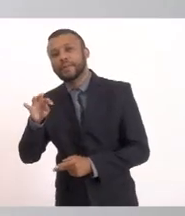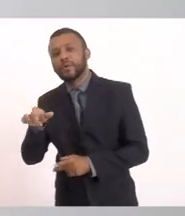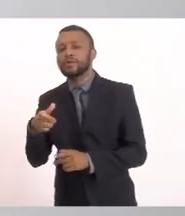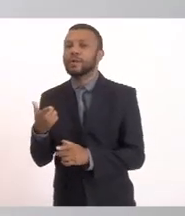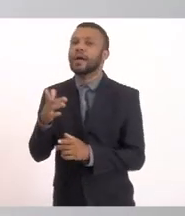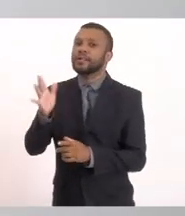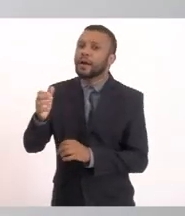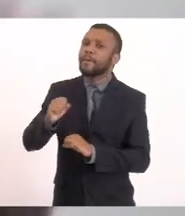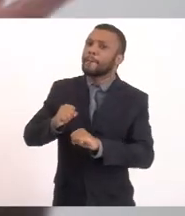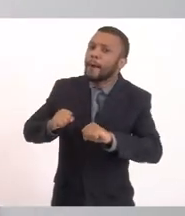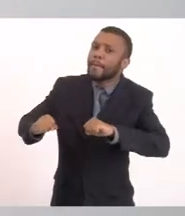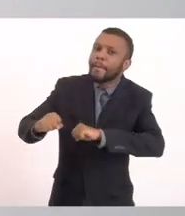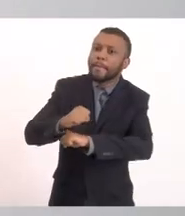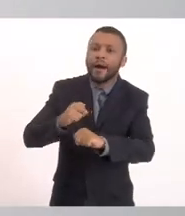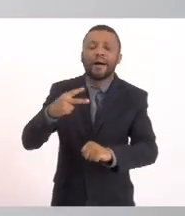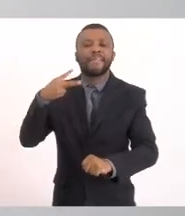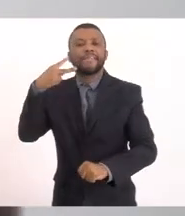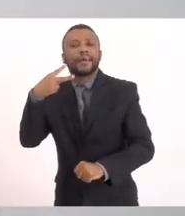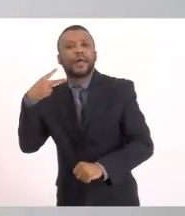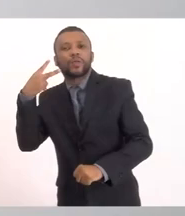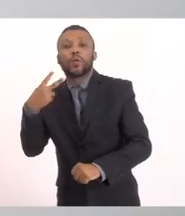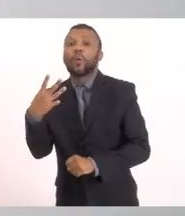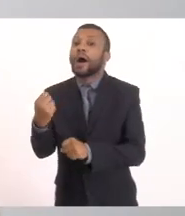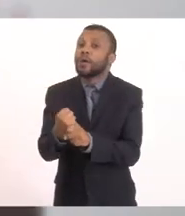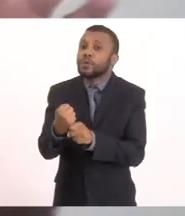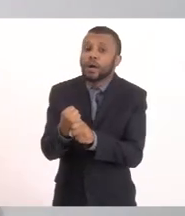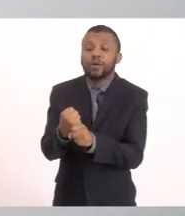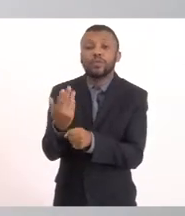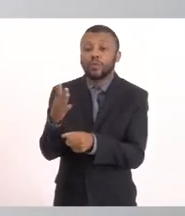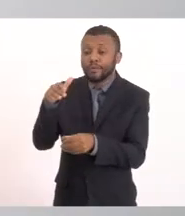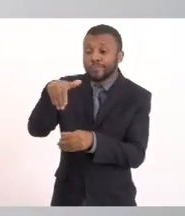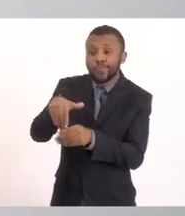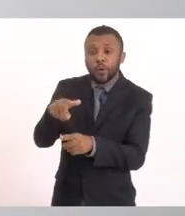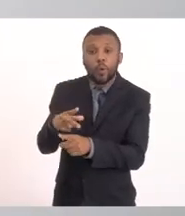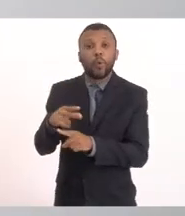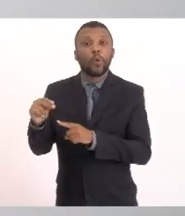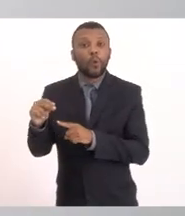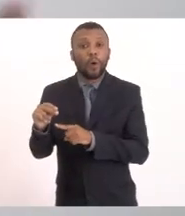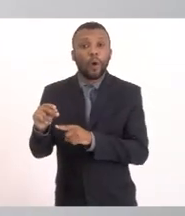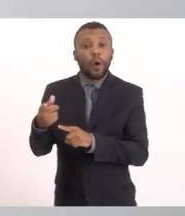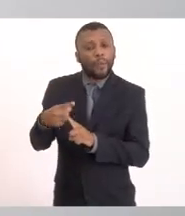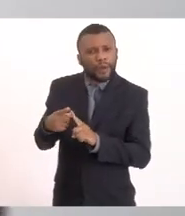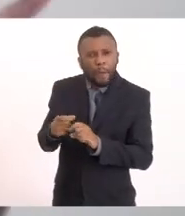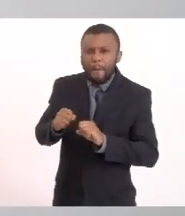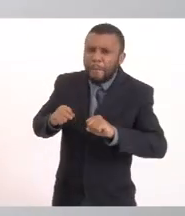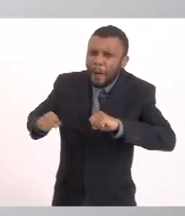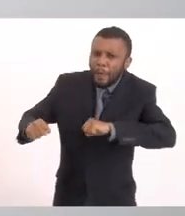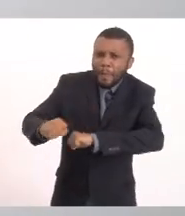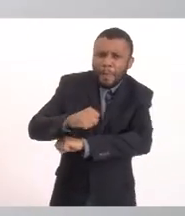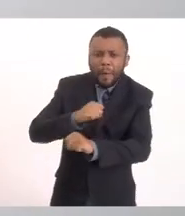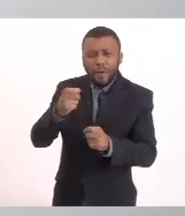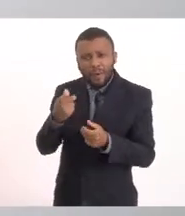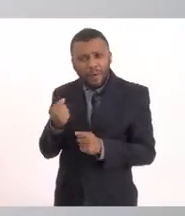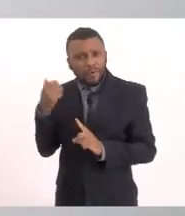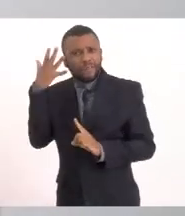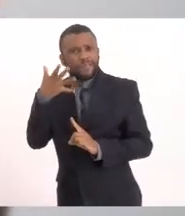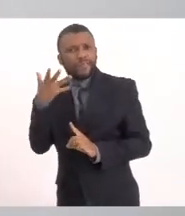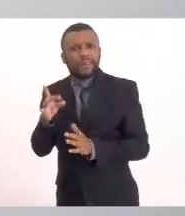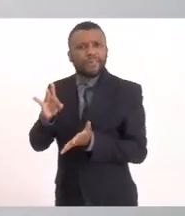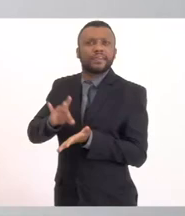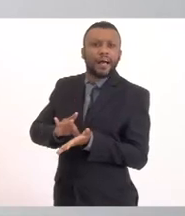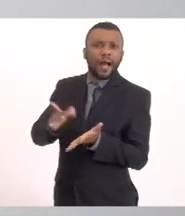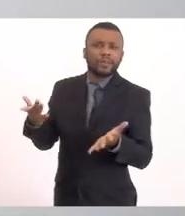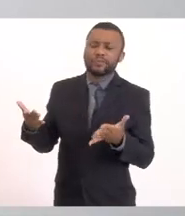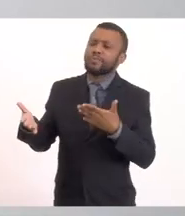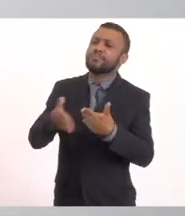vereador lá Quatro anos Não ganhei Para a reeleição Porque eu falo a verdade Eu brigava mesmo Entendeu? Então nocivo E se dane Eu passei lá E